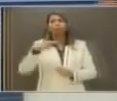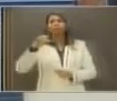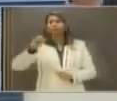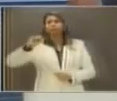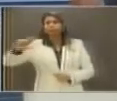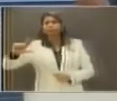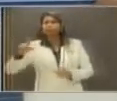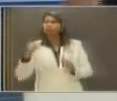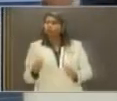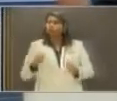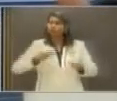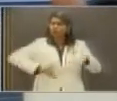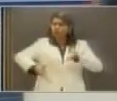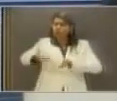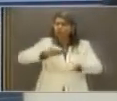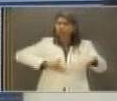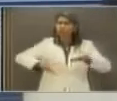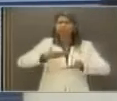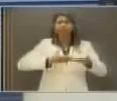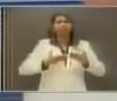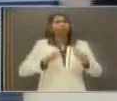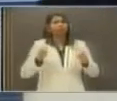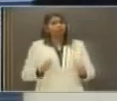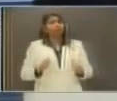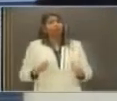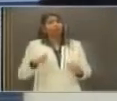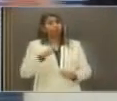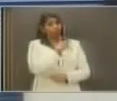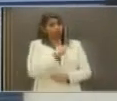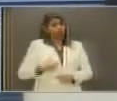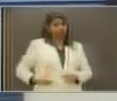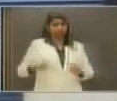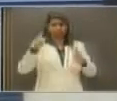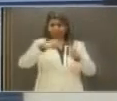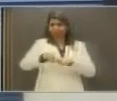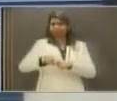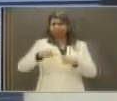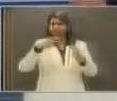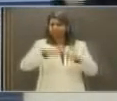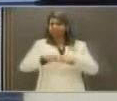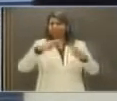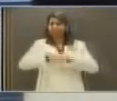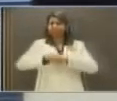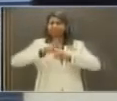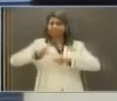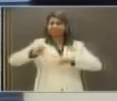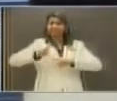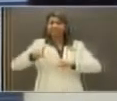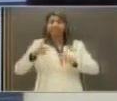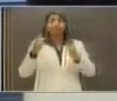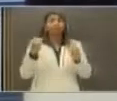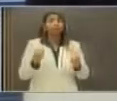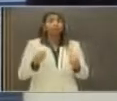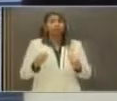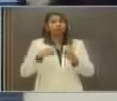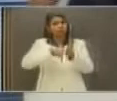vai conviver com um governo que não é da sua base aliada? E o que é que você vai,